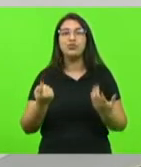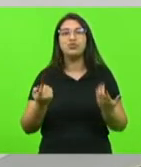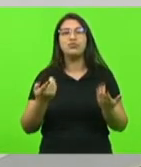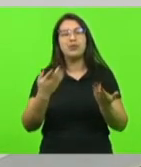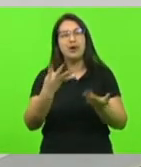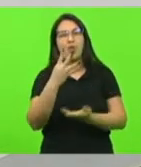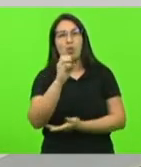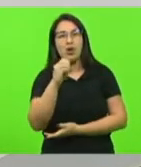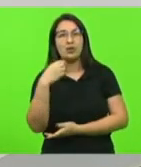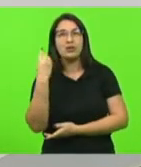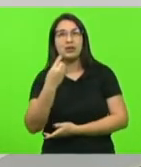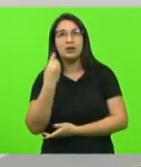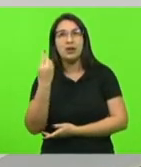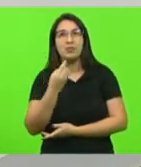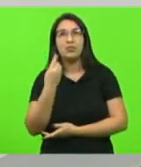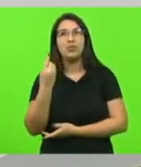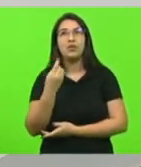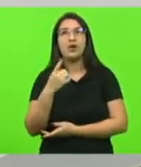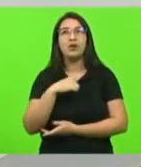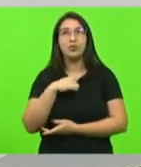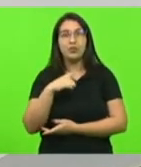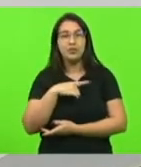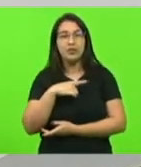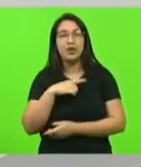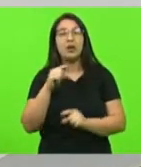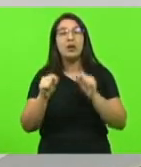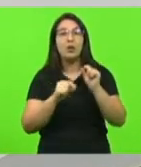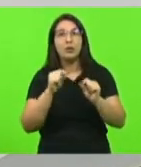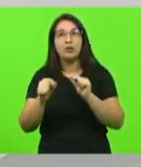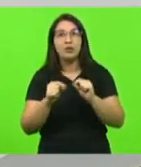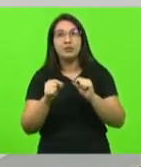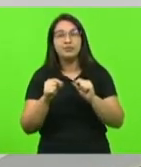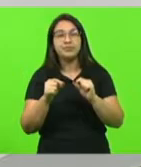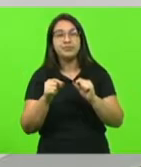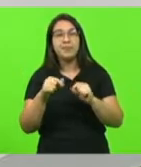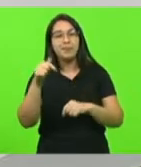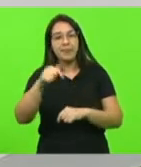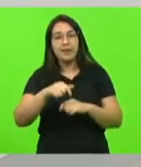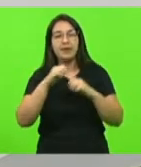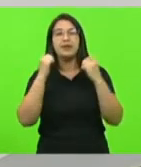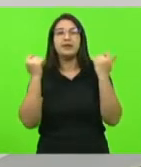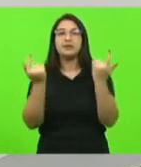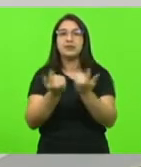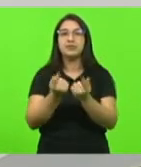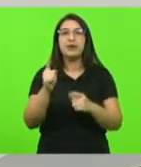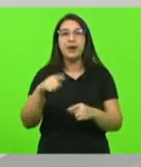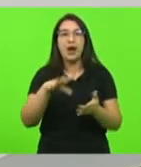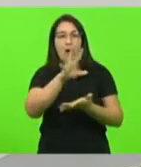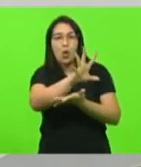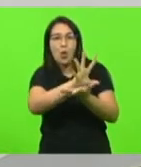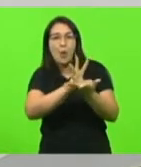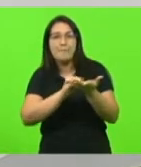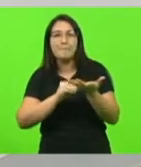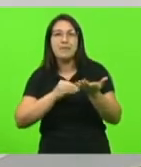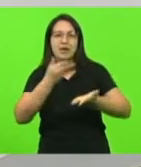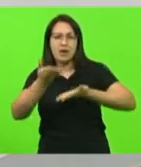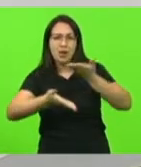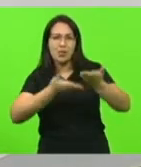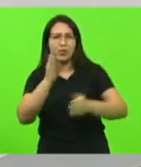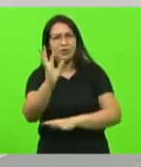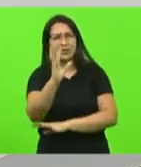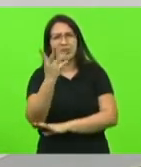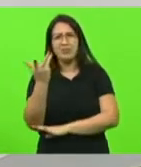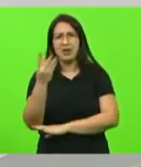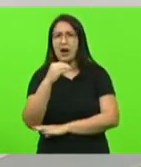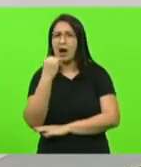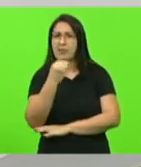deputados também para a gente fazer com que a Assembleia Legislativa seja um modelo de preservação ambiental no país reaproveitando o